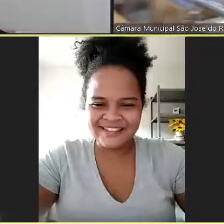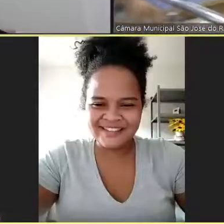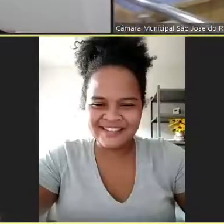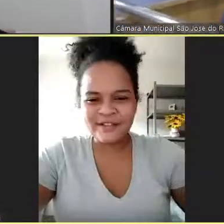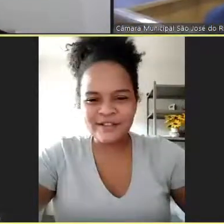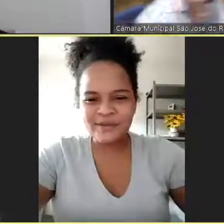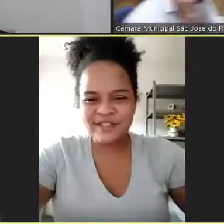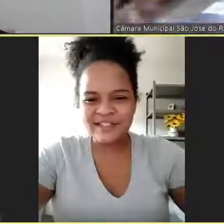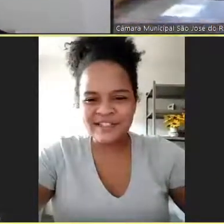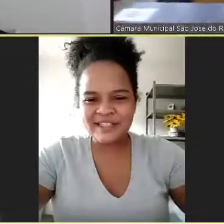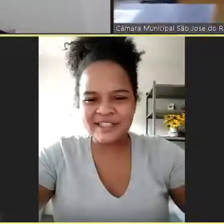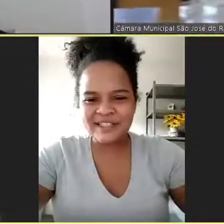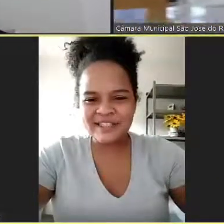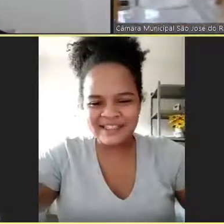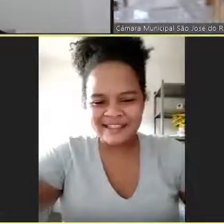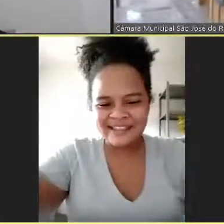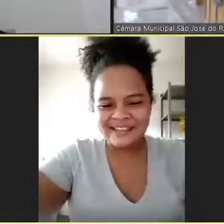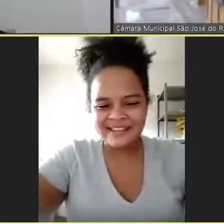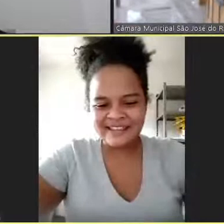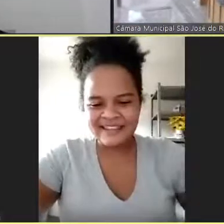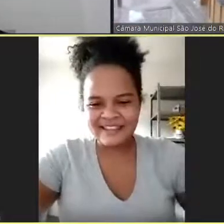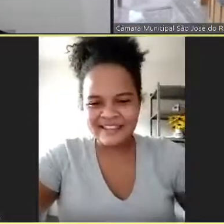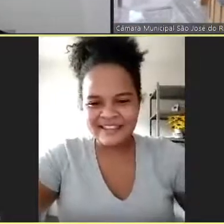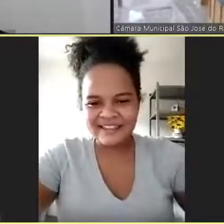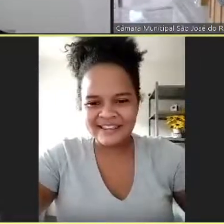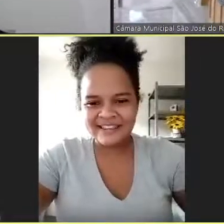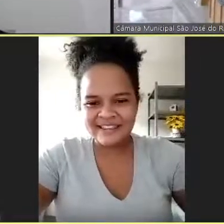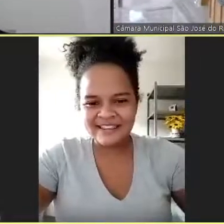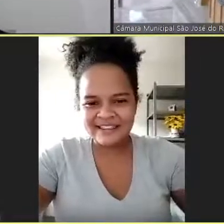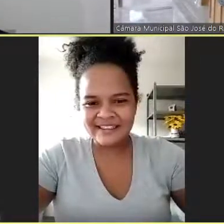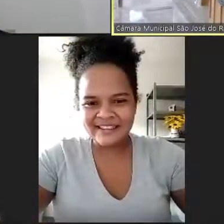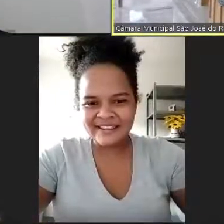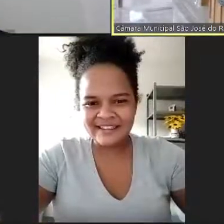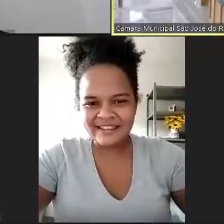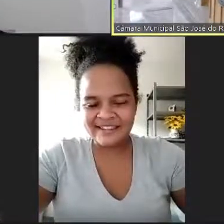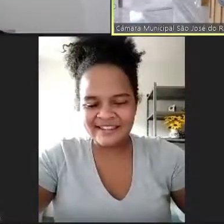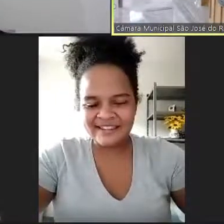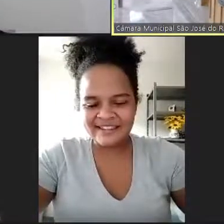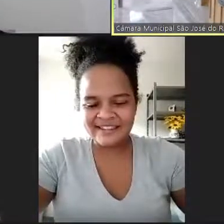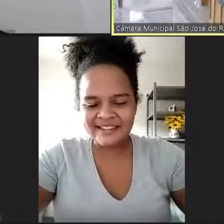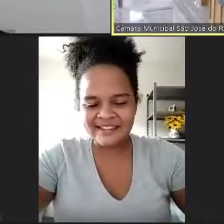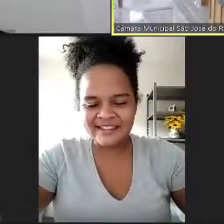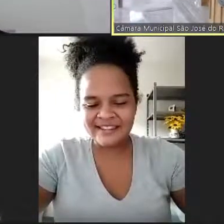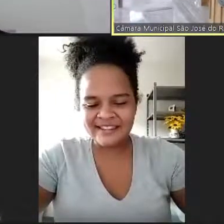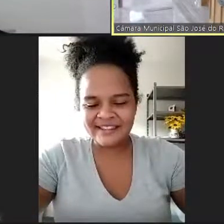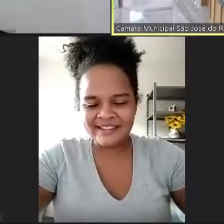Parabéns, Lúcia. Uma conquista. Navega, está pedindo um churrasco agora.